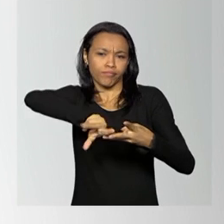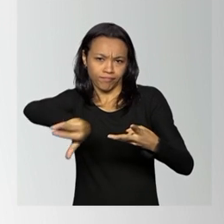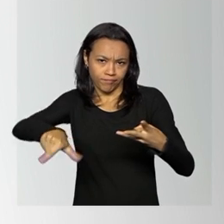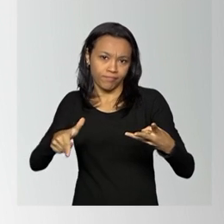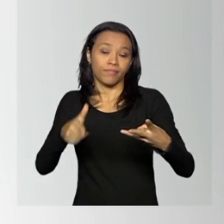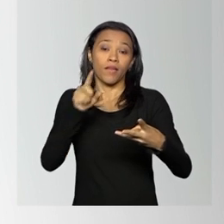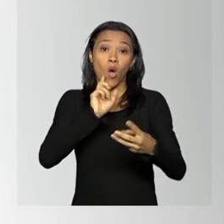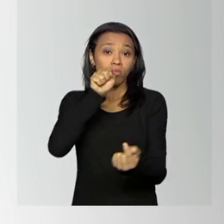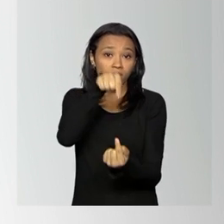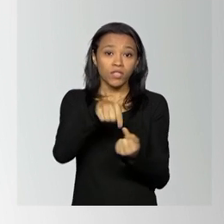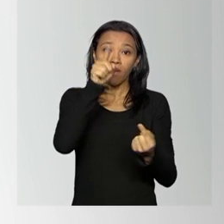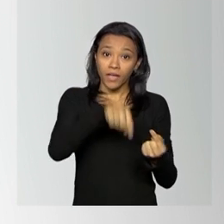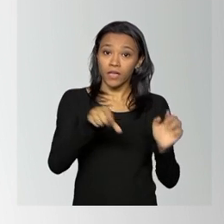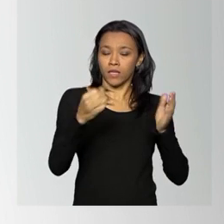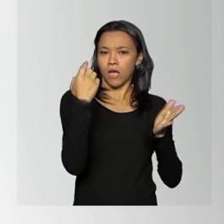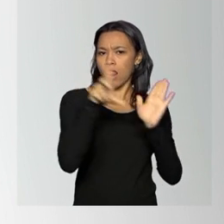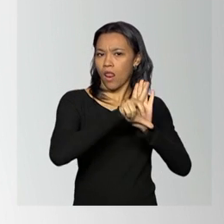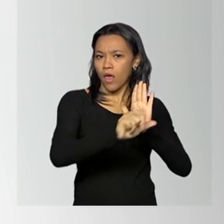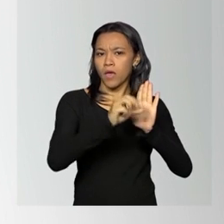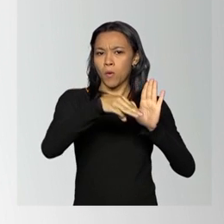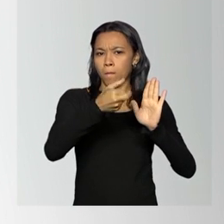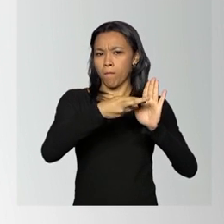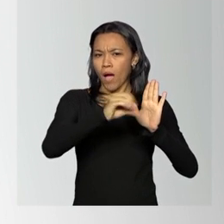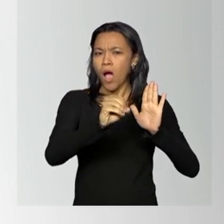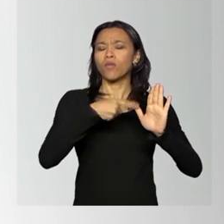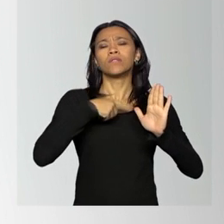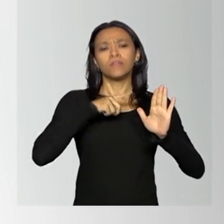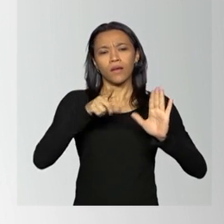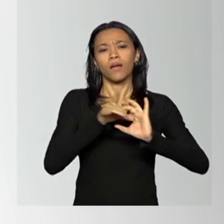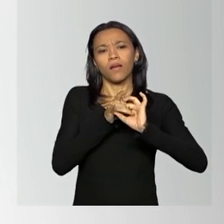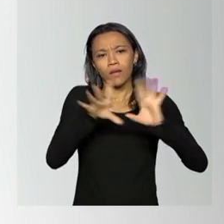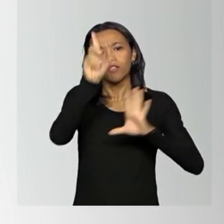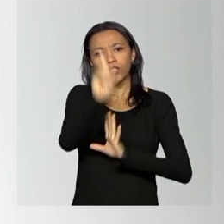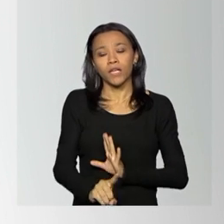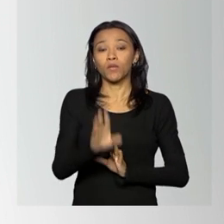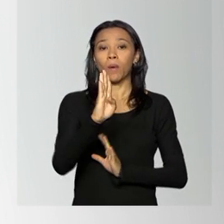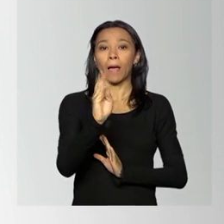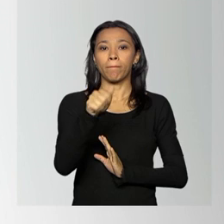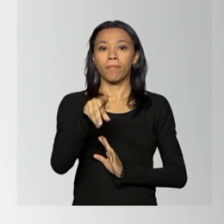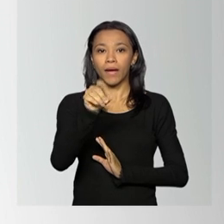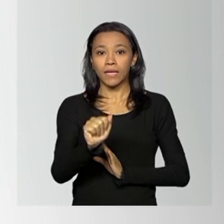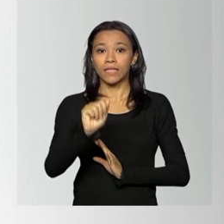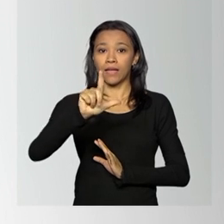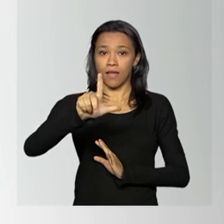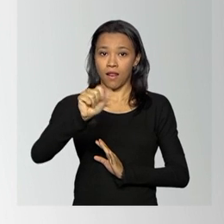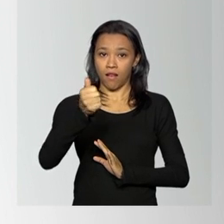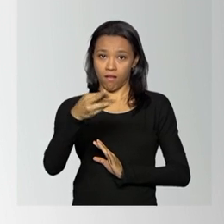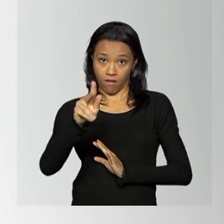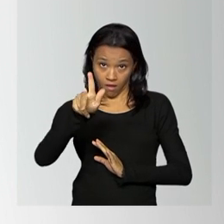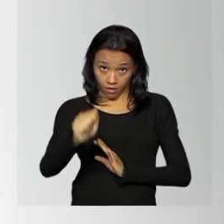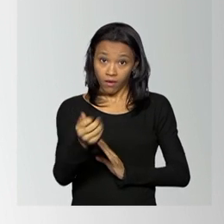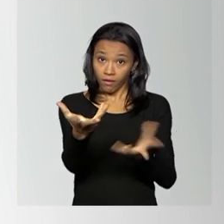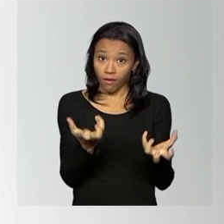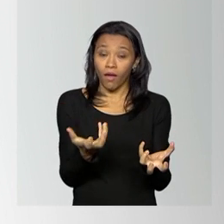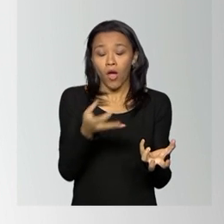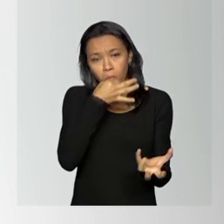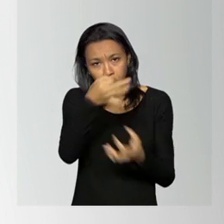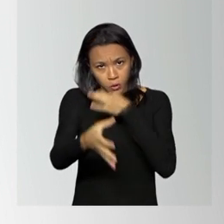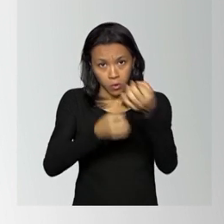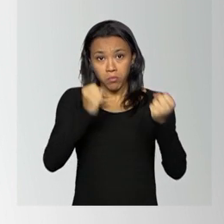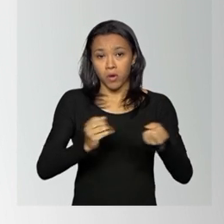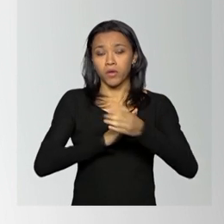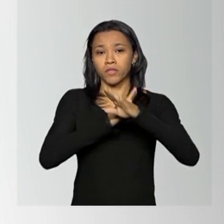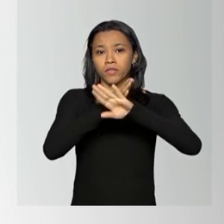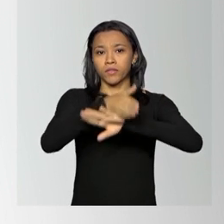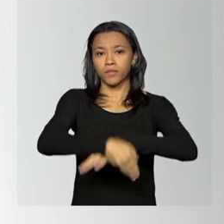fazer com que o marco regulatório priorize o acesso à banda larga. Quem quiser pode mandar as sugestões para participa